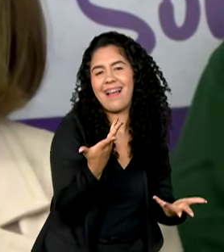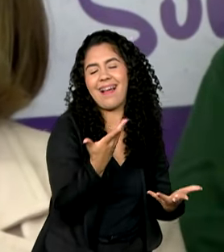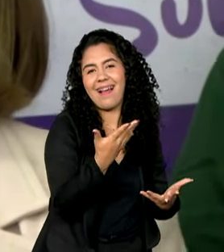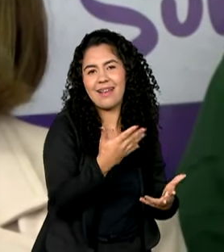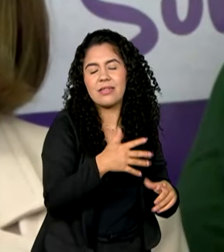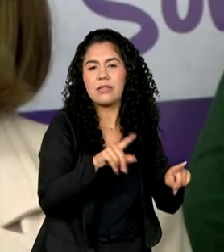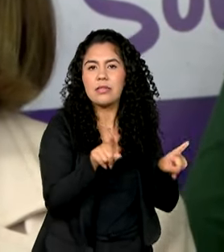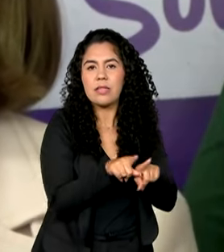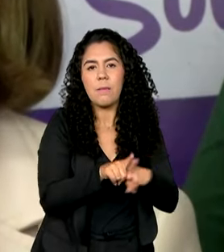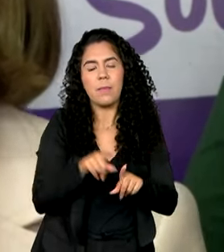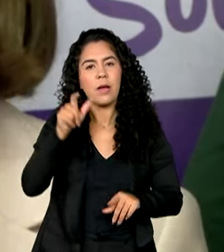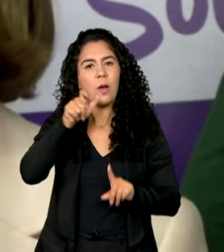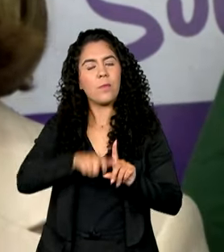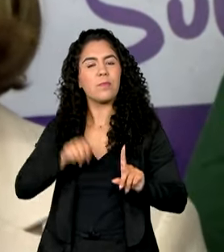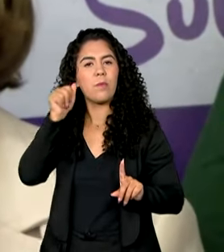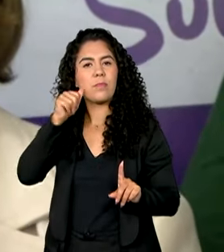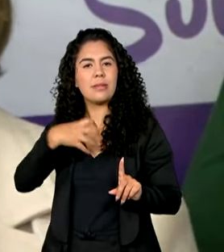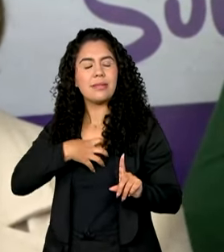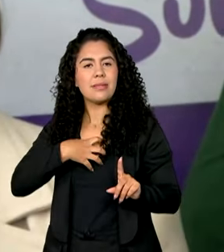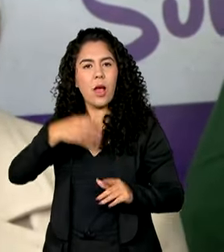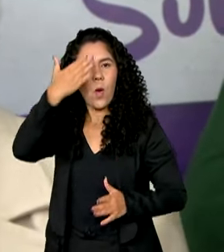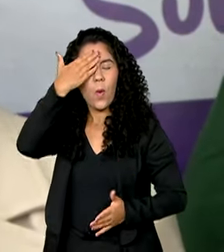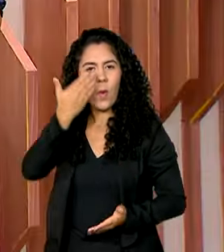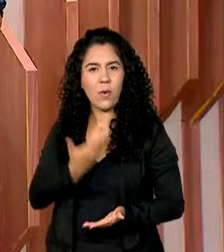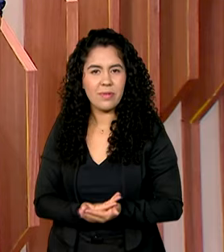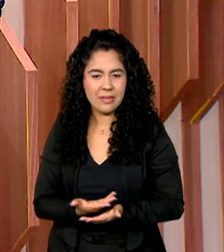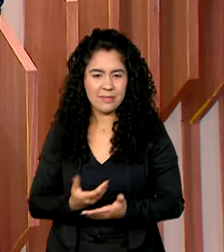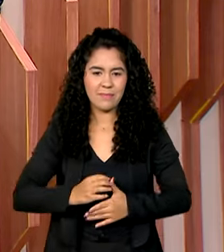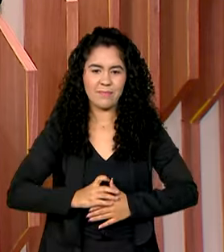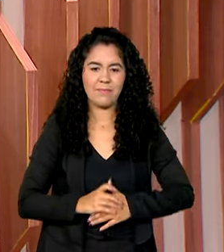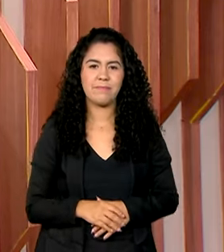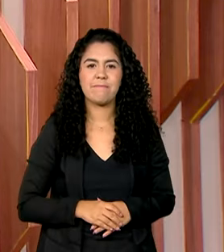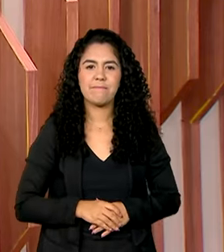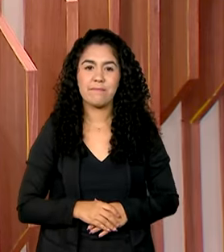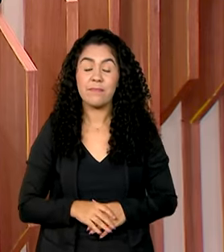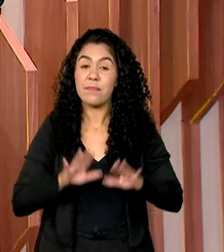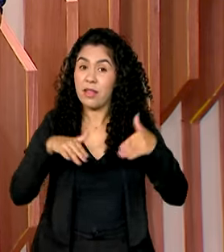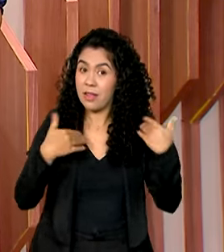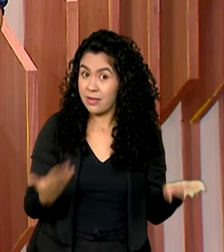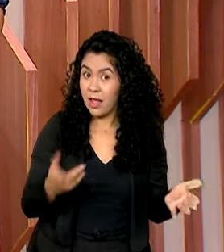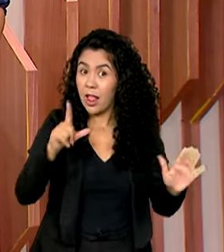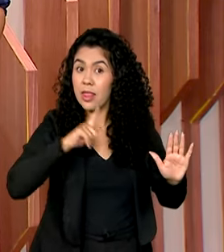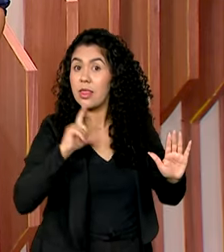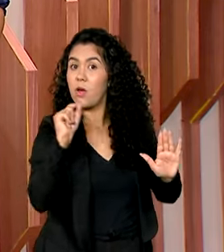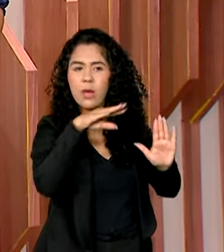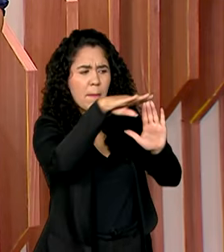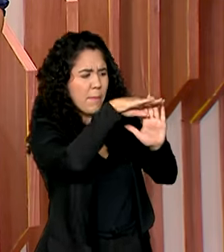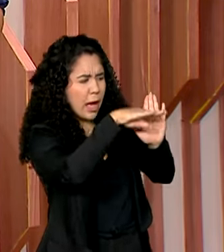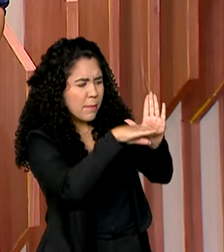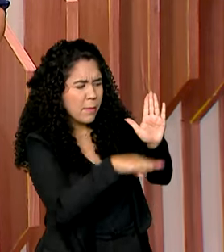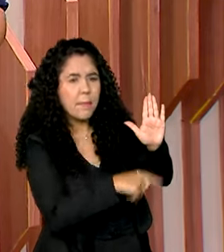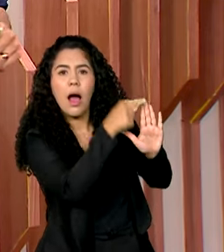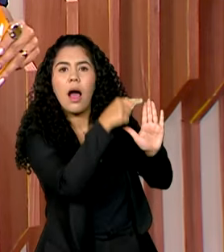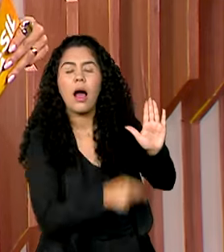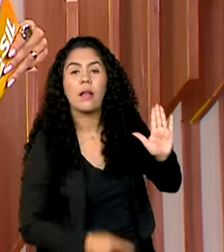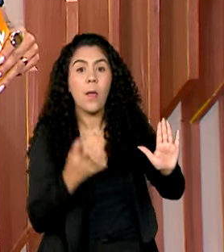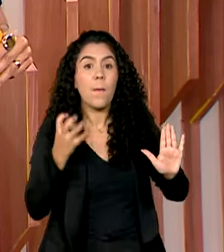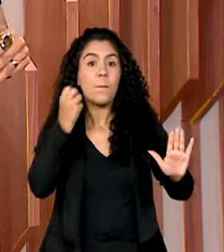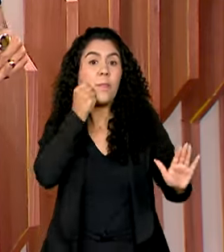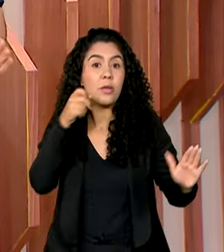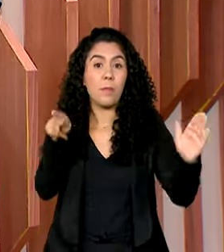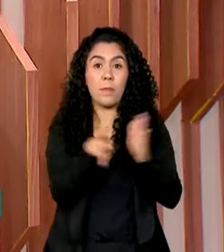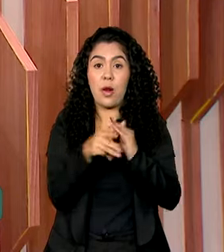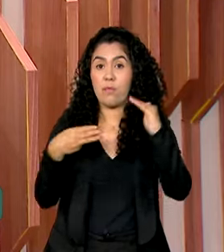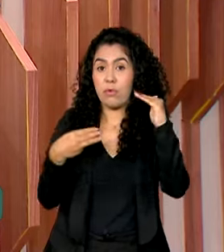faz com que ela, de fato, tenha o máximo de confiança. Olha, saiu a lista dos patrimônios da humanidade da